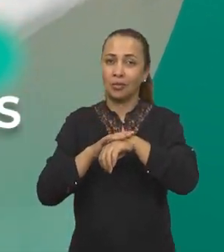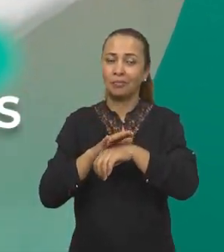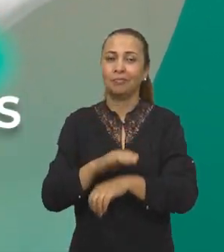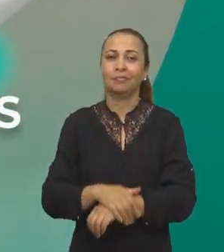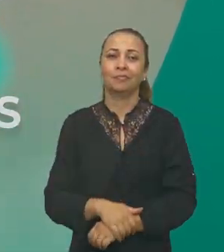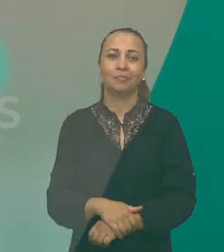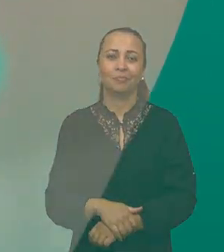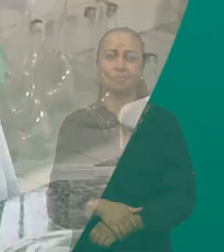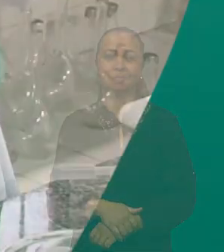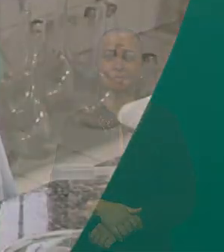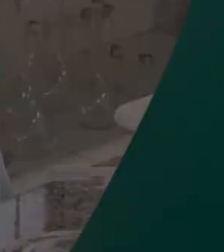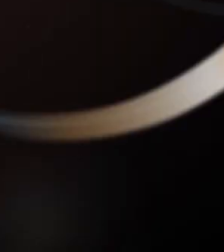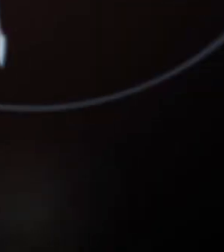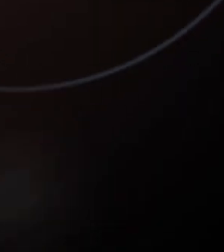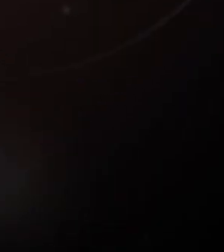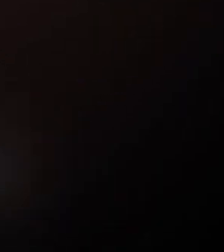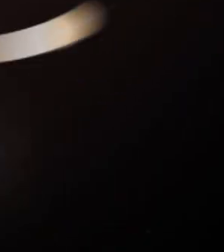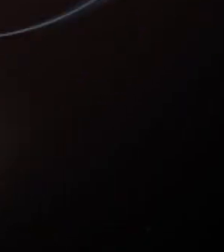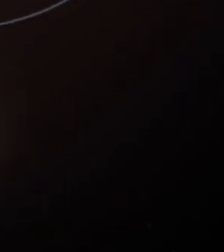intervalo.